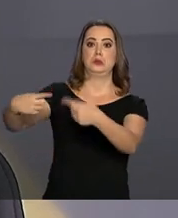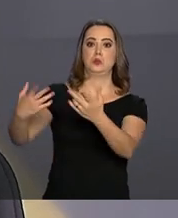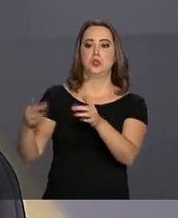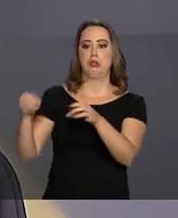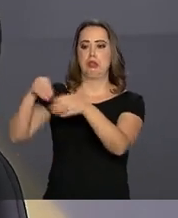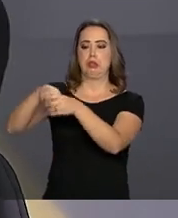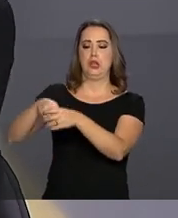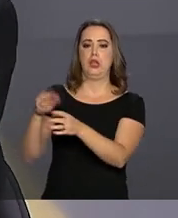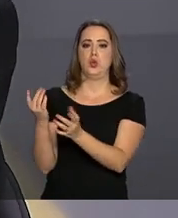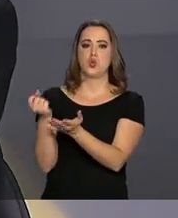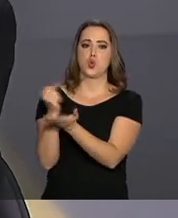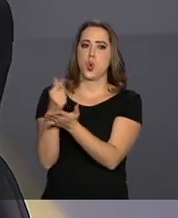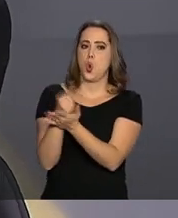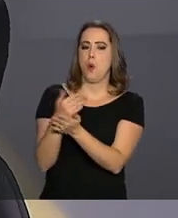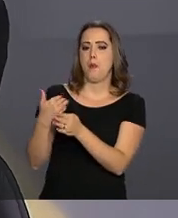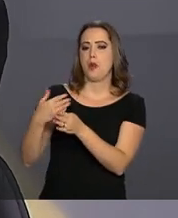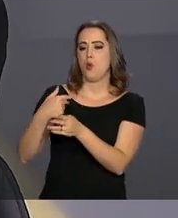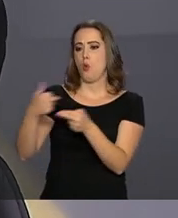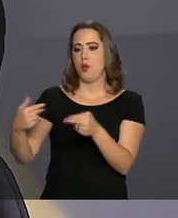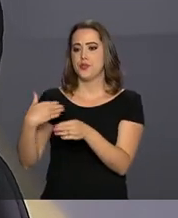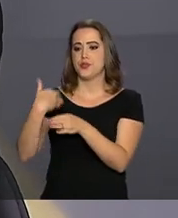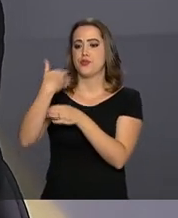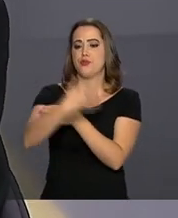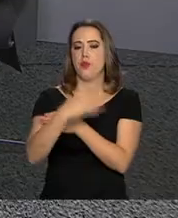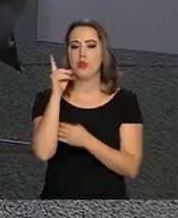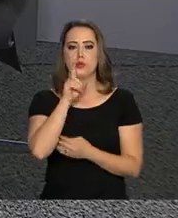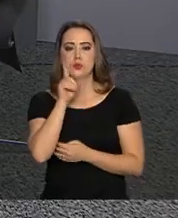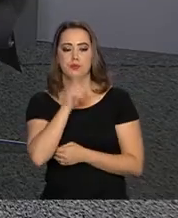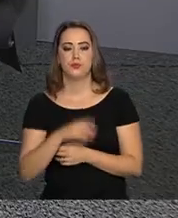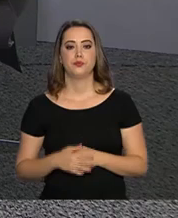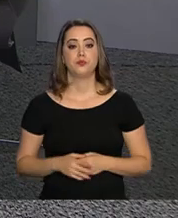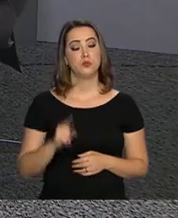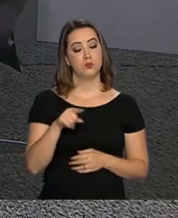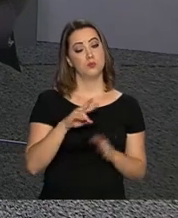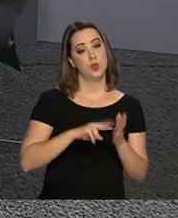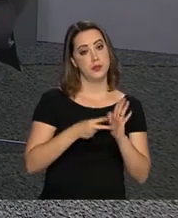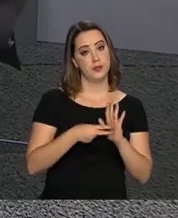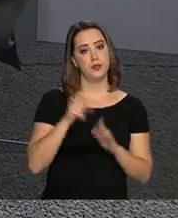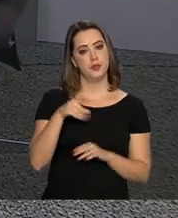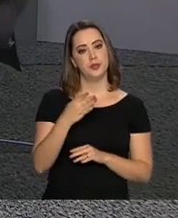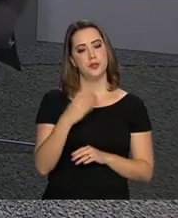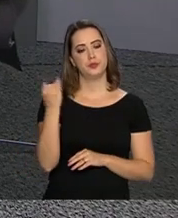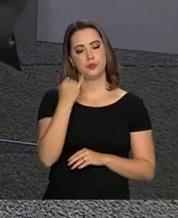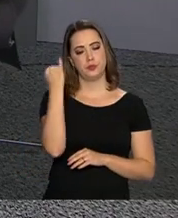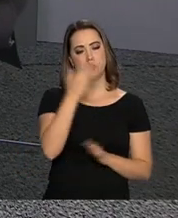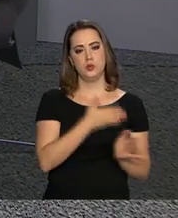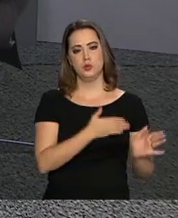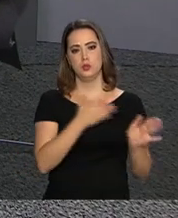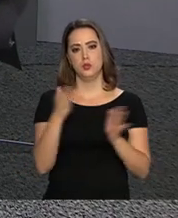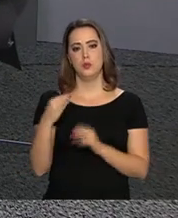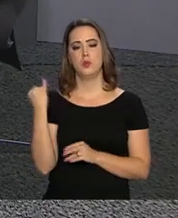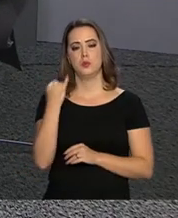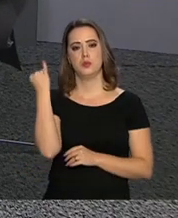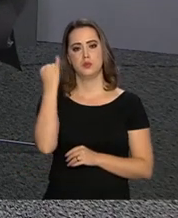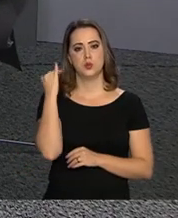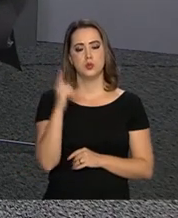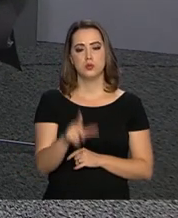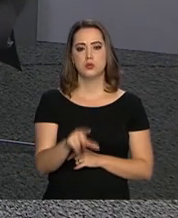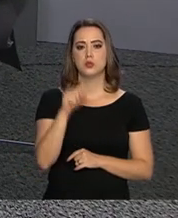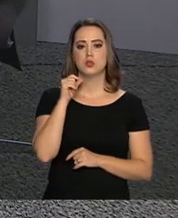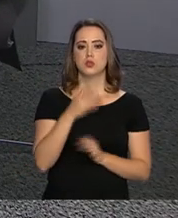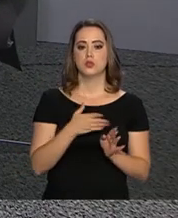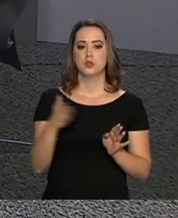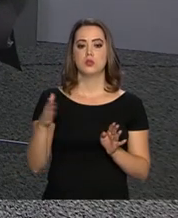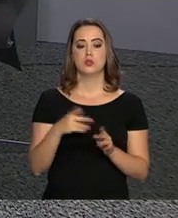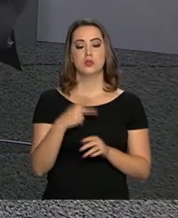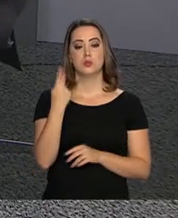importados na economia americana. Ou seja, um momento importante, um momento decisivo nessa questão